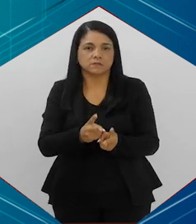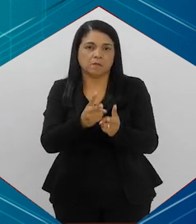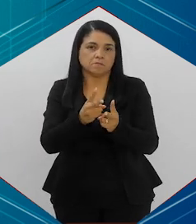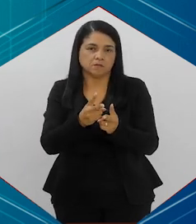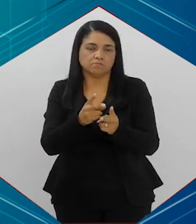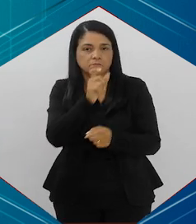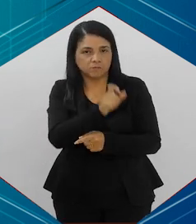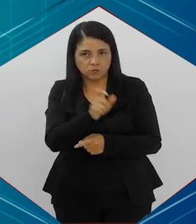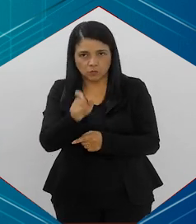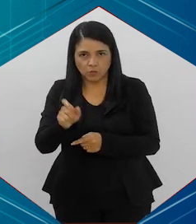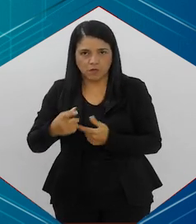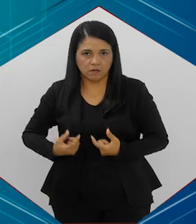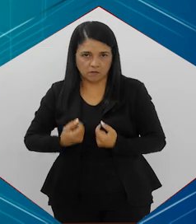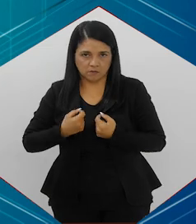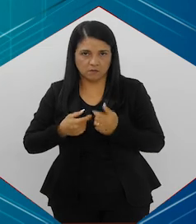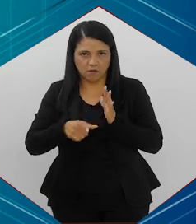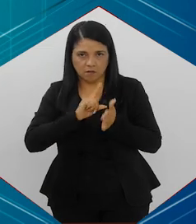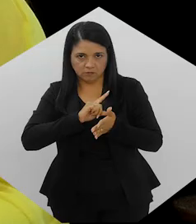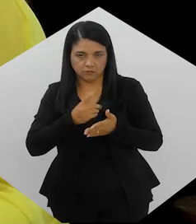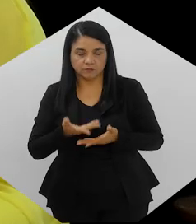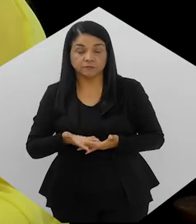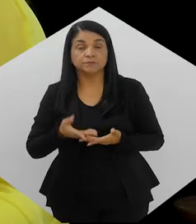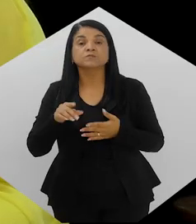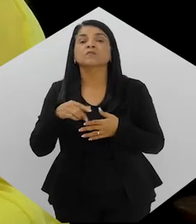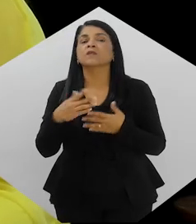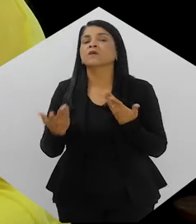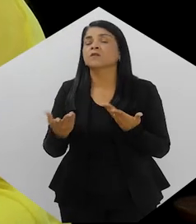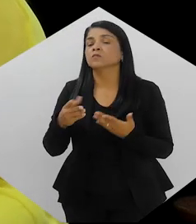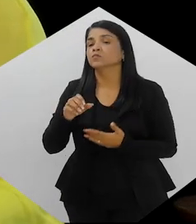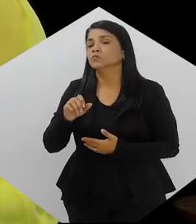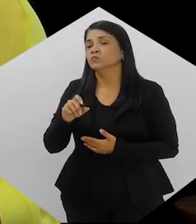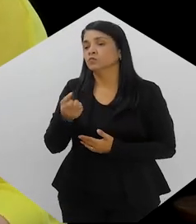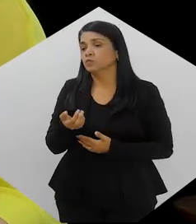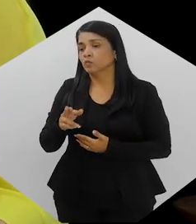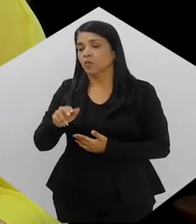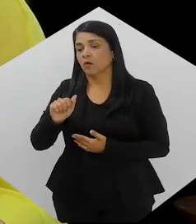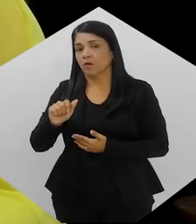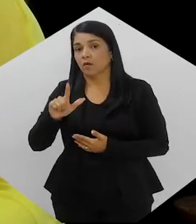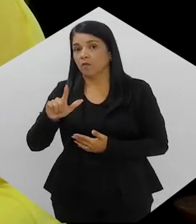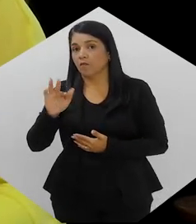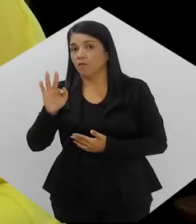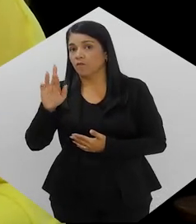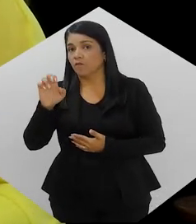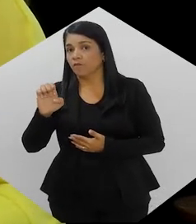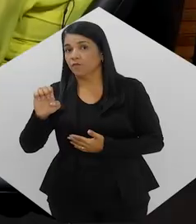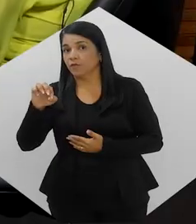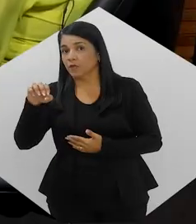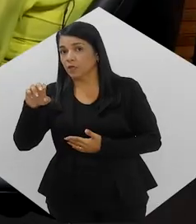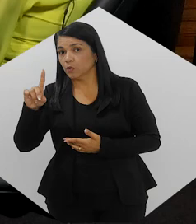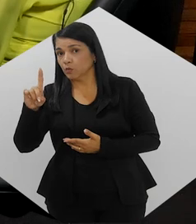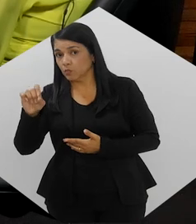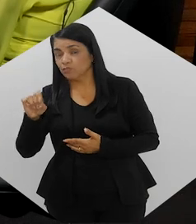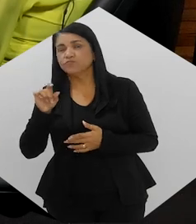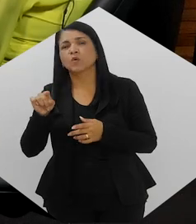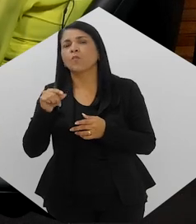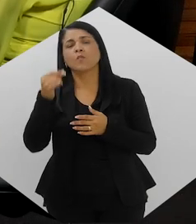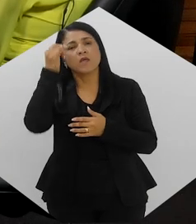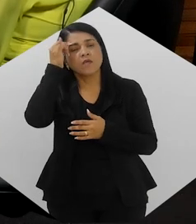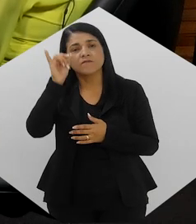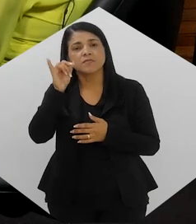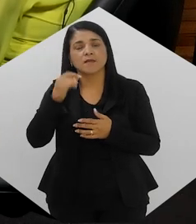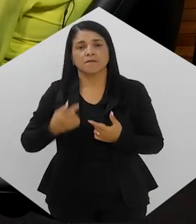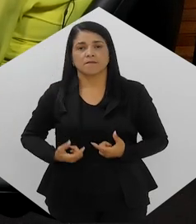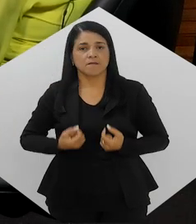de perto esses pacientes. Doutor Alfredo, quais são as formas de prevenção ao câncer de pulmão? Olha, a primeira e mais